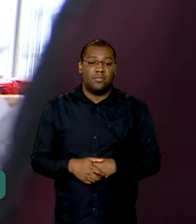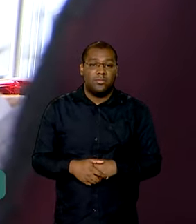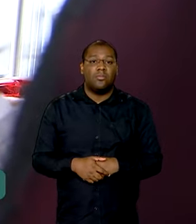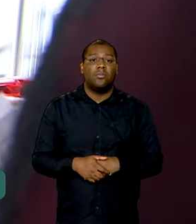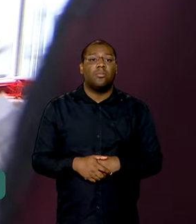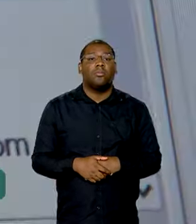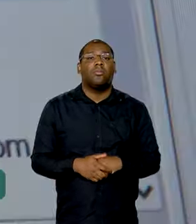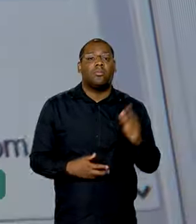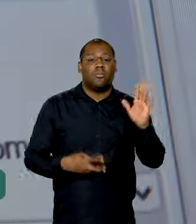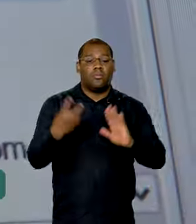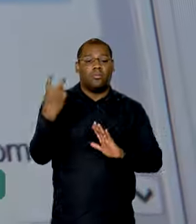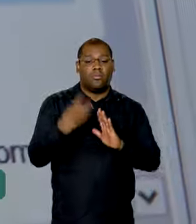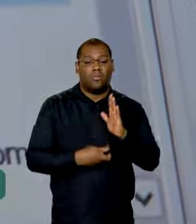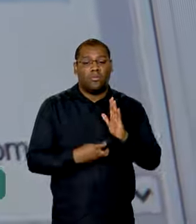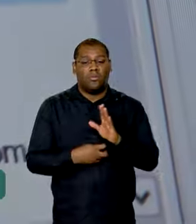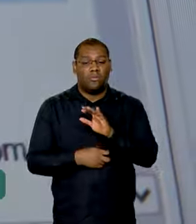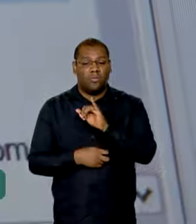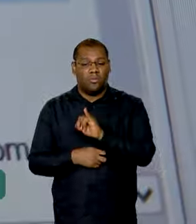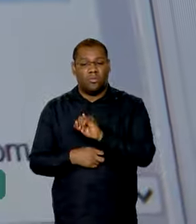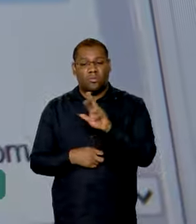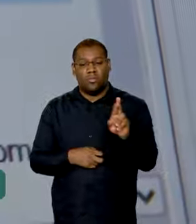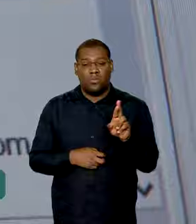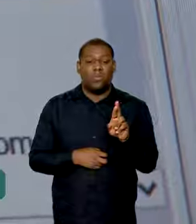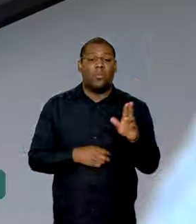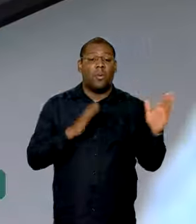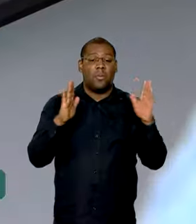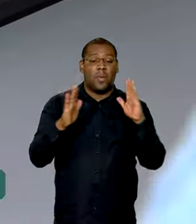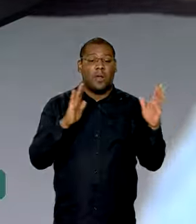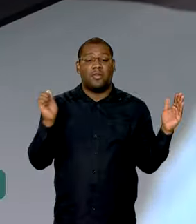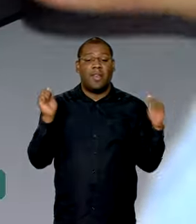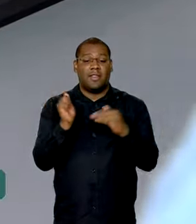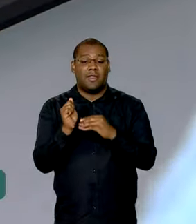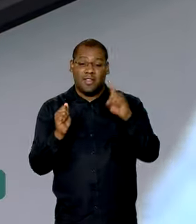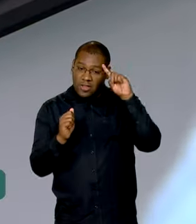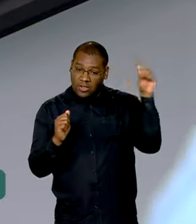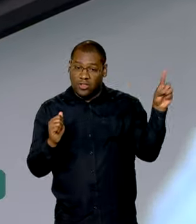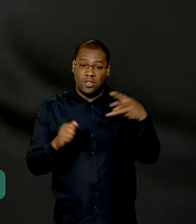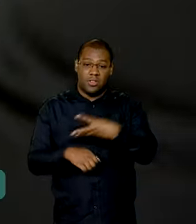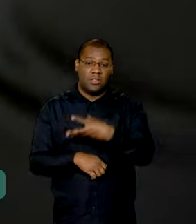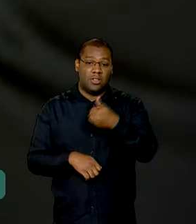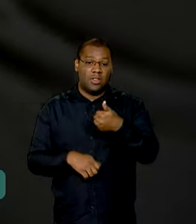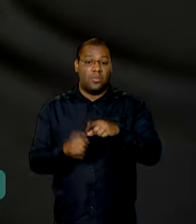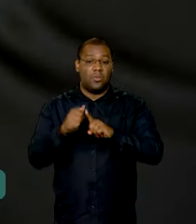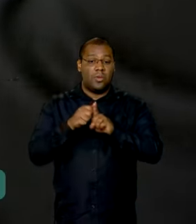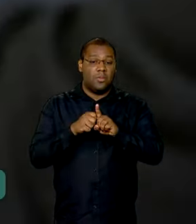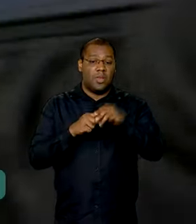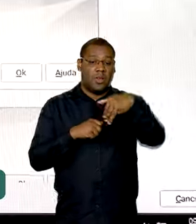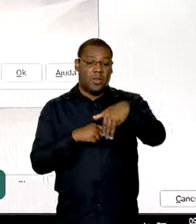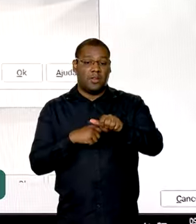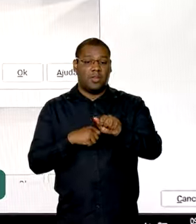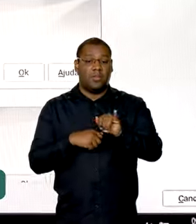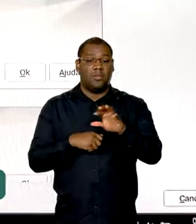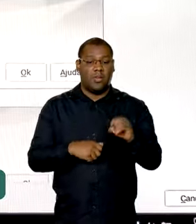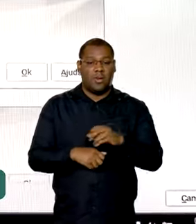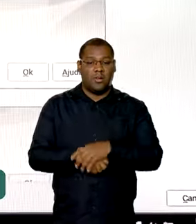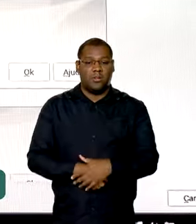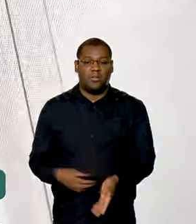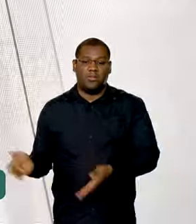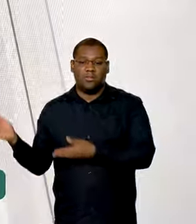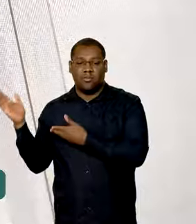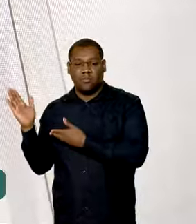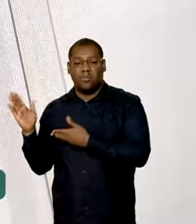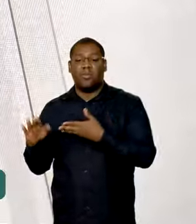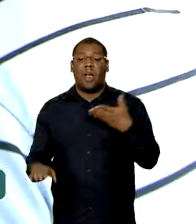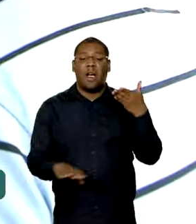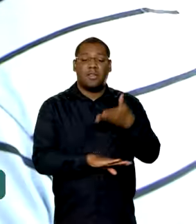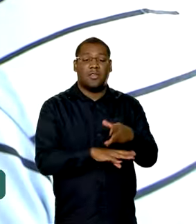Imposto de Renda 2024 termina em 31 de maio. O preenchimento deve ser feito na página da